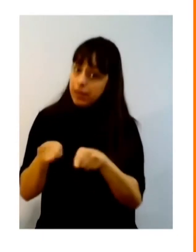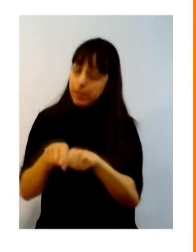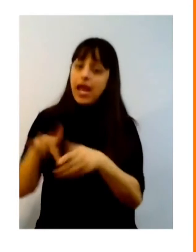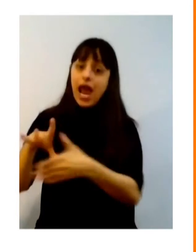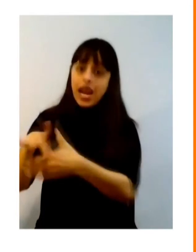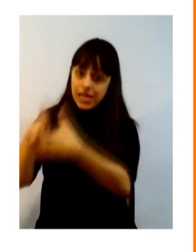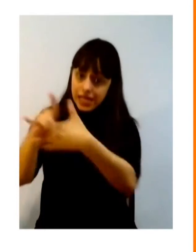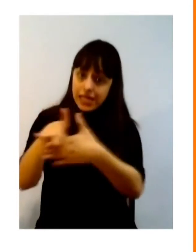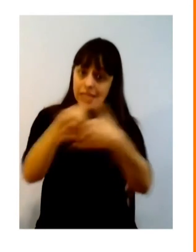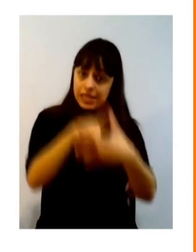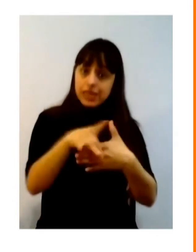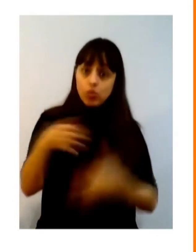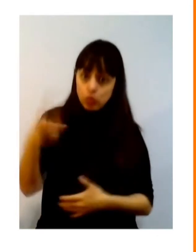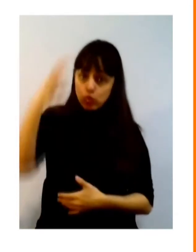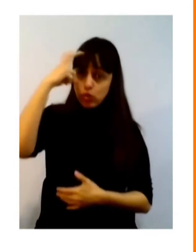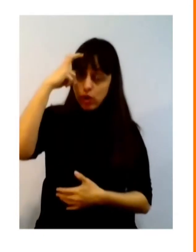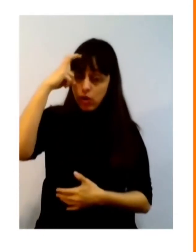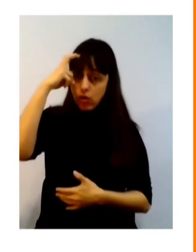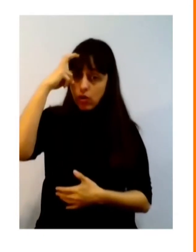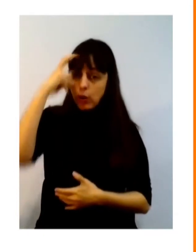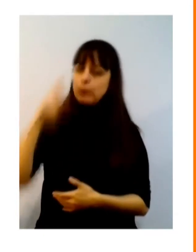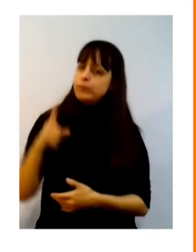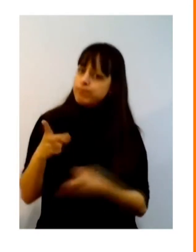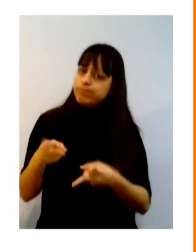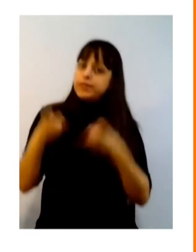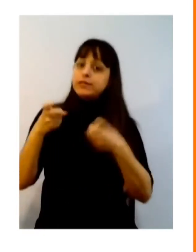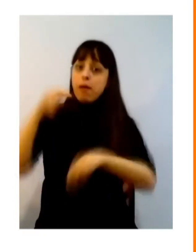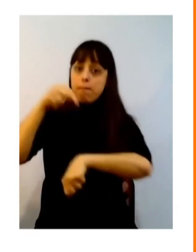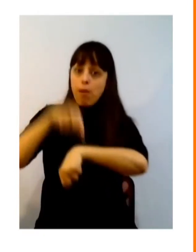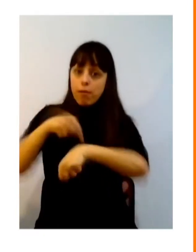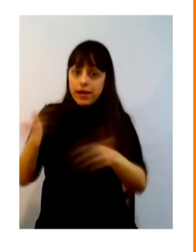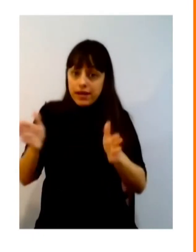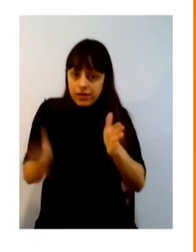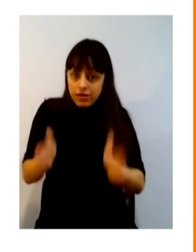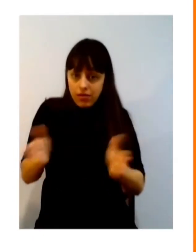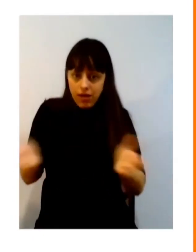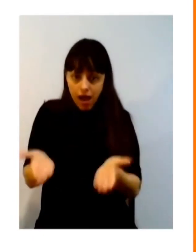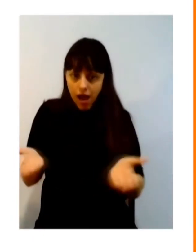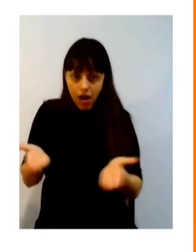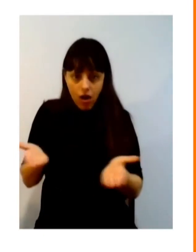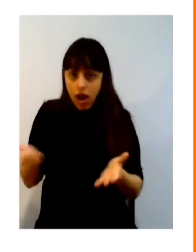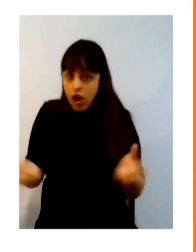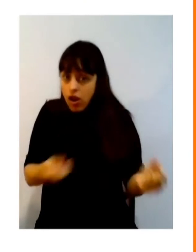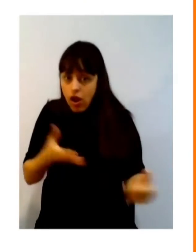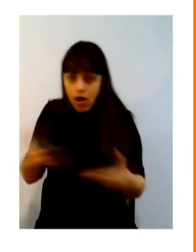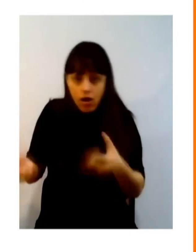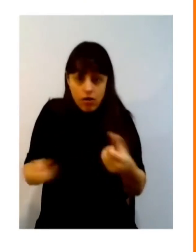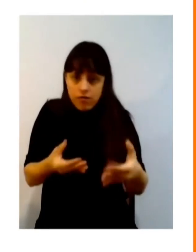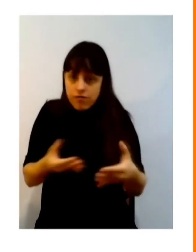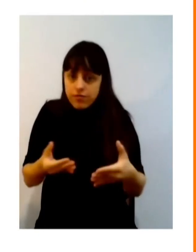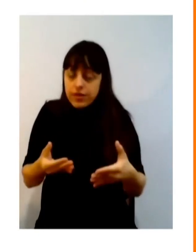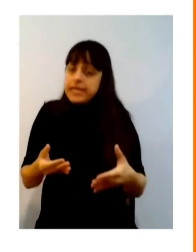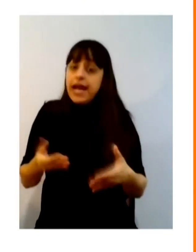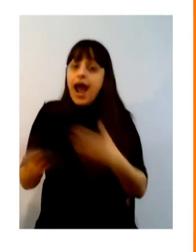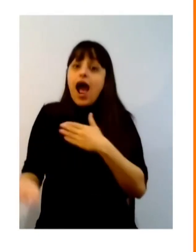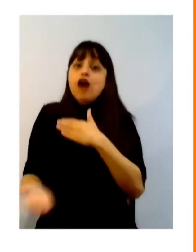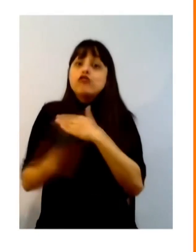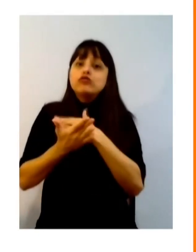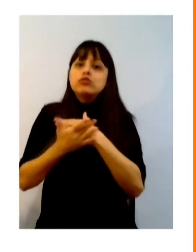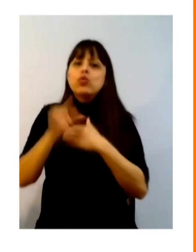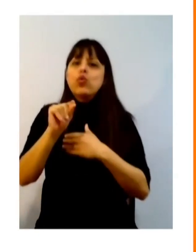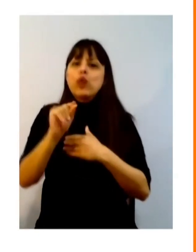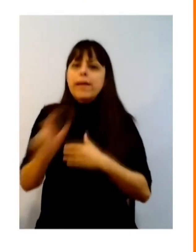parte das lideranças culturais que nós precisamos nesse momento são lideranças que nos ajudem a